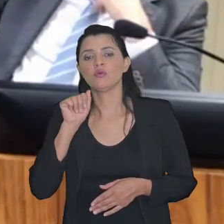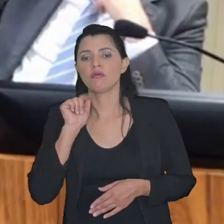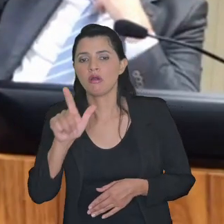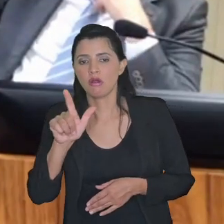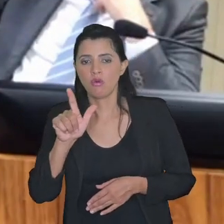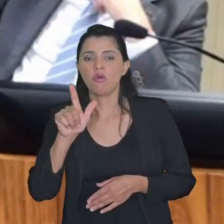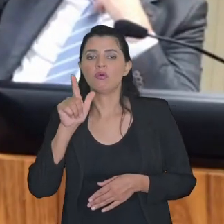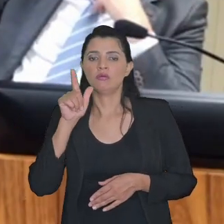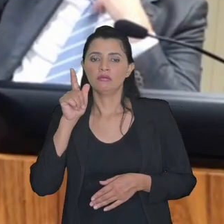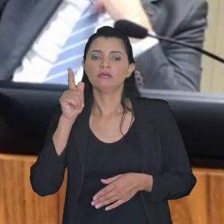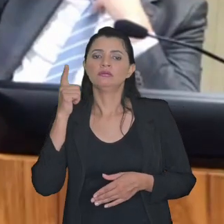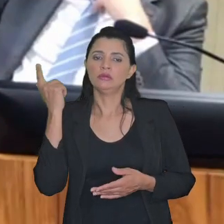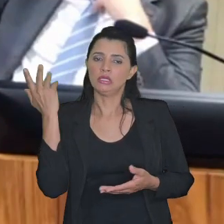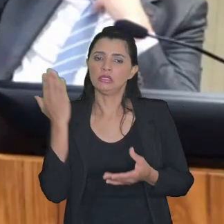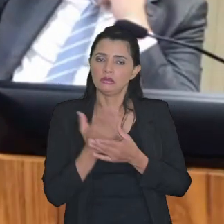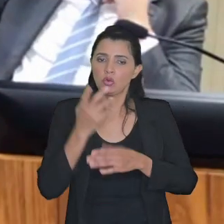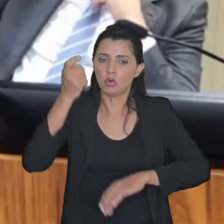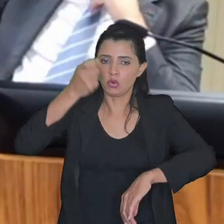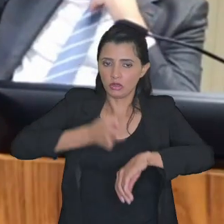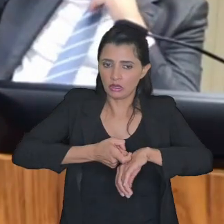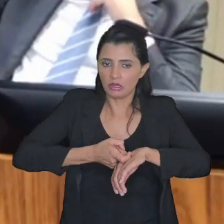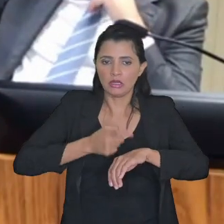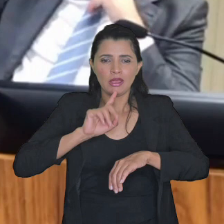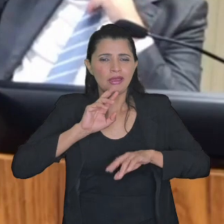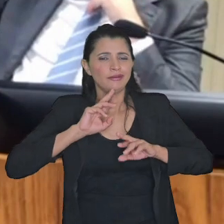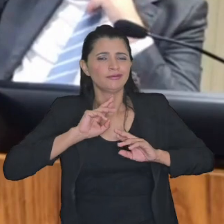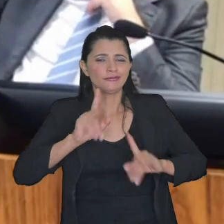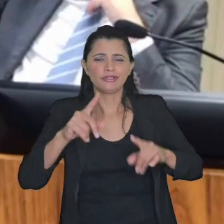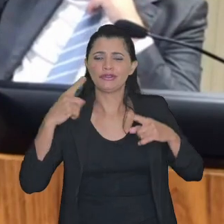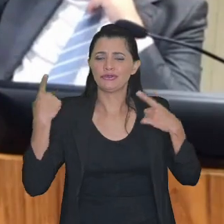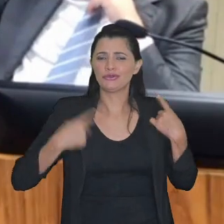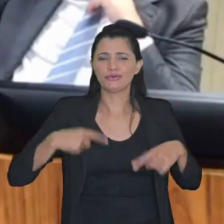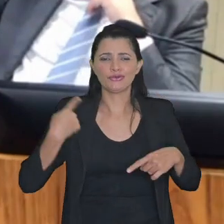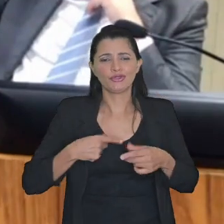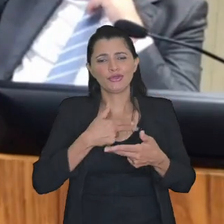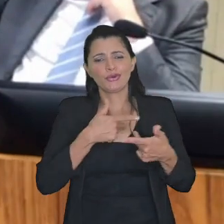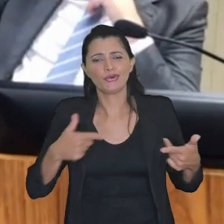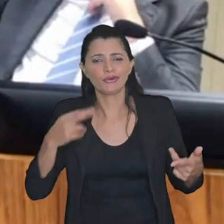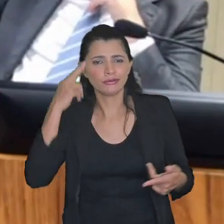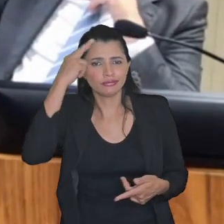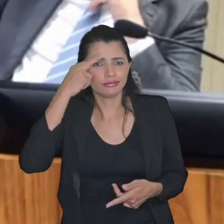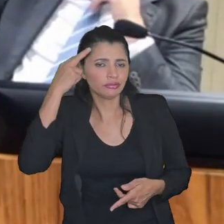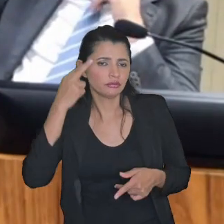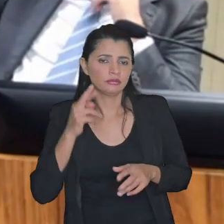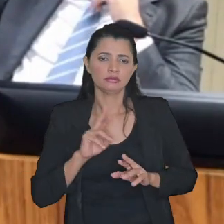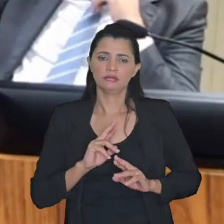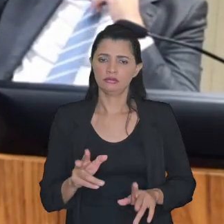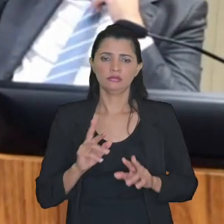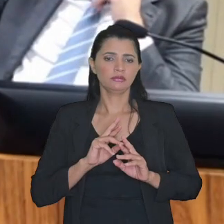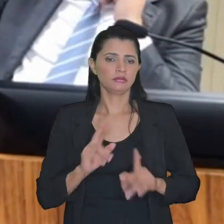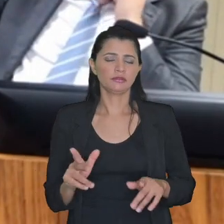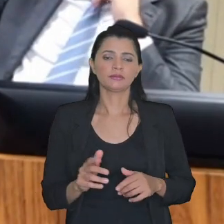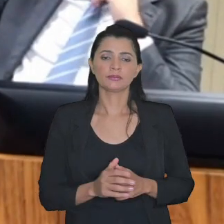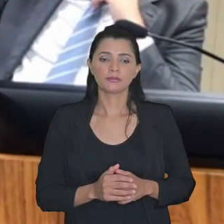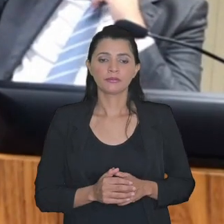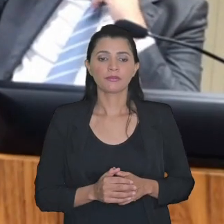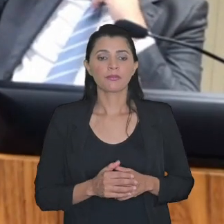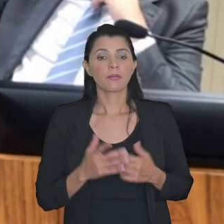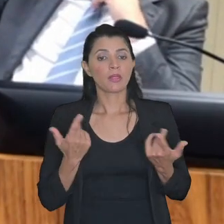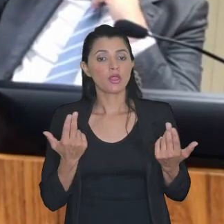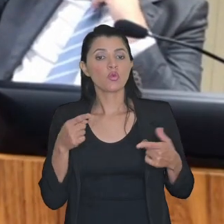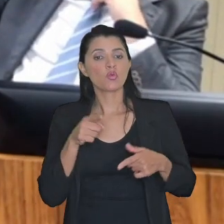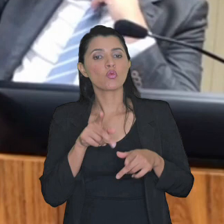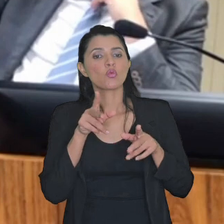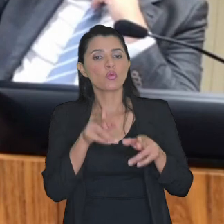concretas não para discutir coisas hipotéticas e nessa